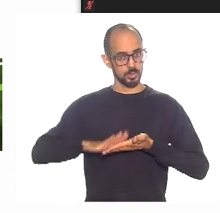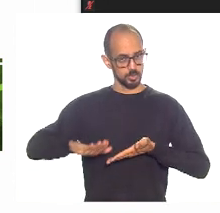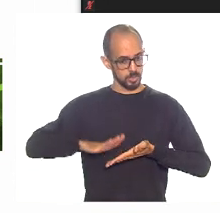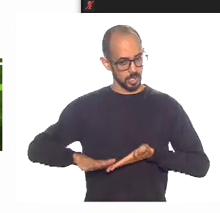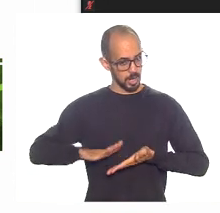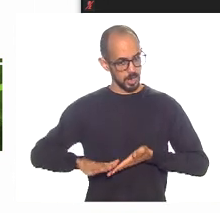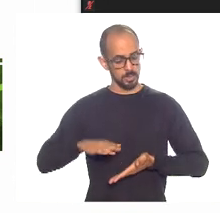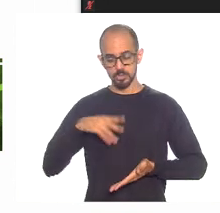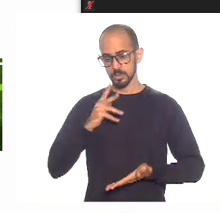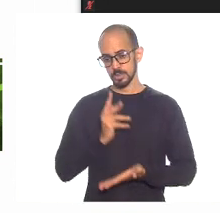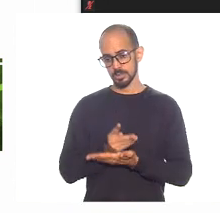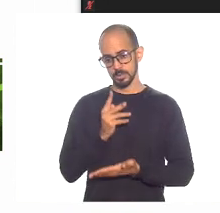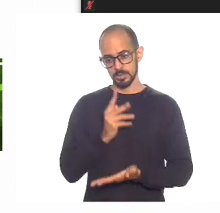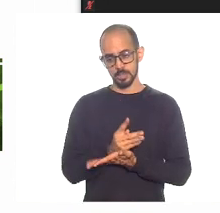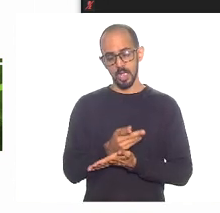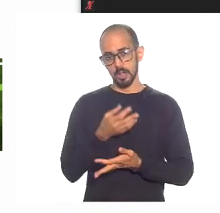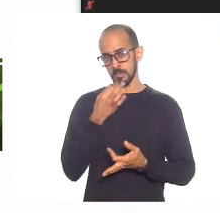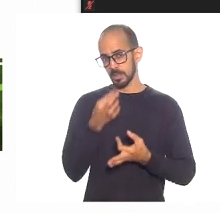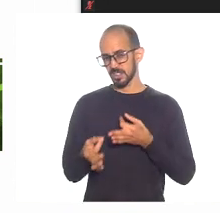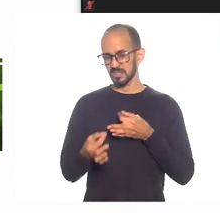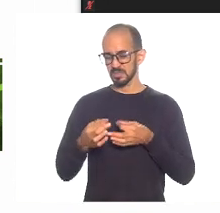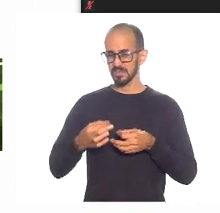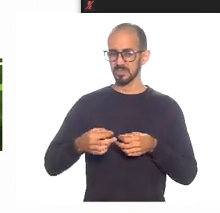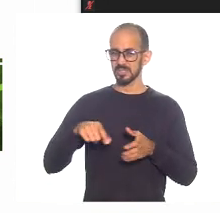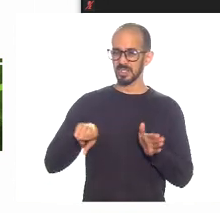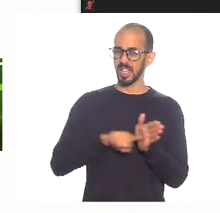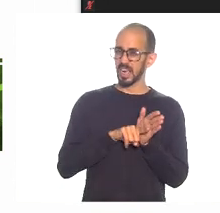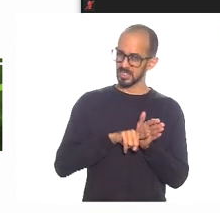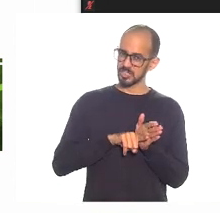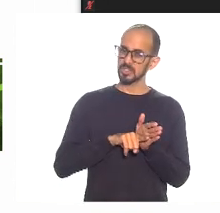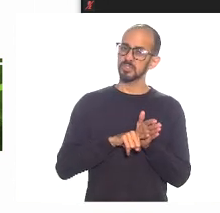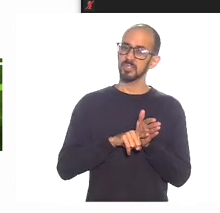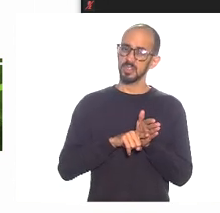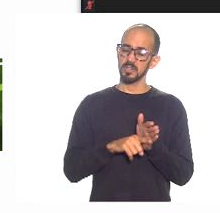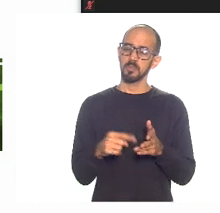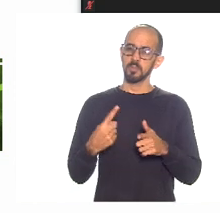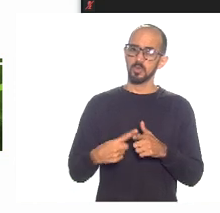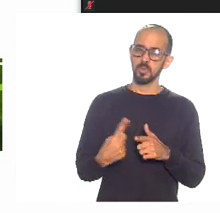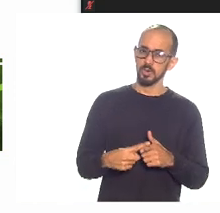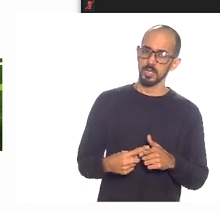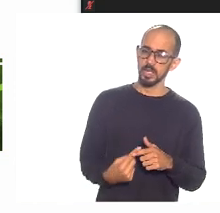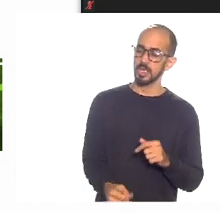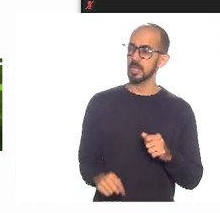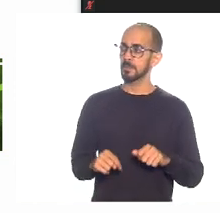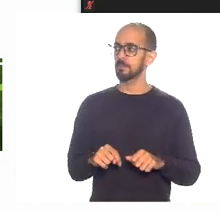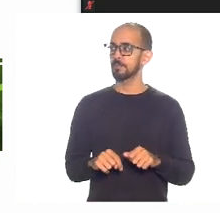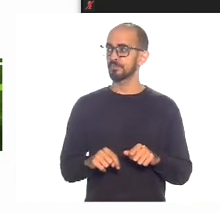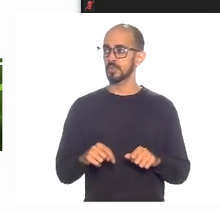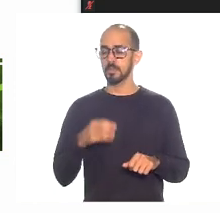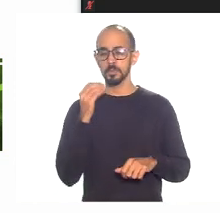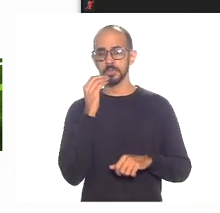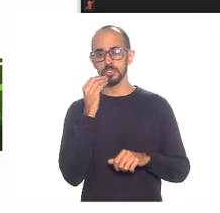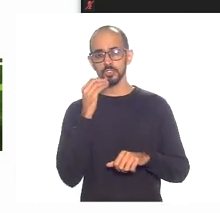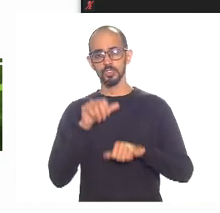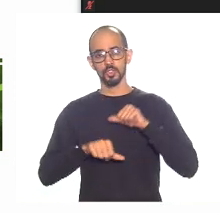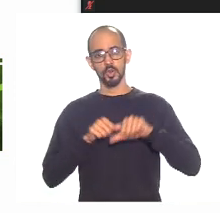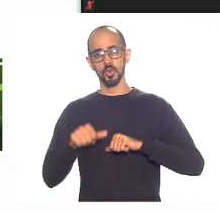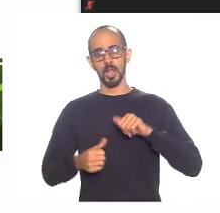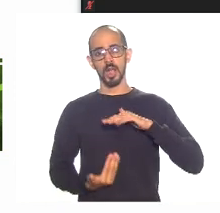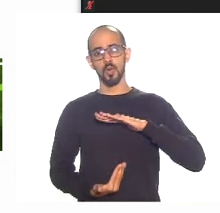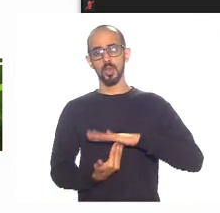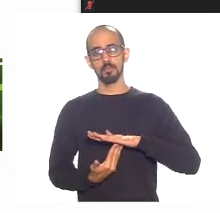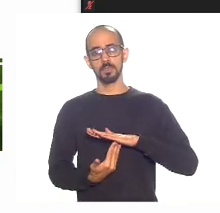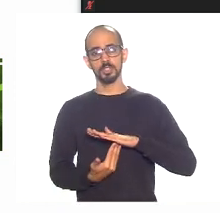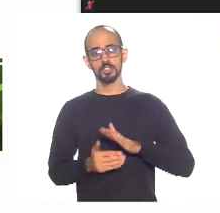cada vez mais criticada. Às vezes, a questão de teto de gastos, principalmente quando você bota por um número de anos